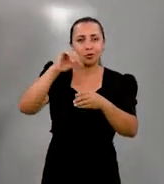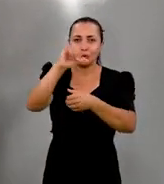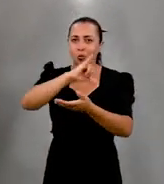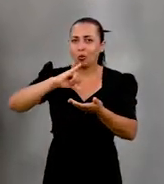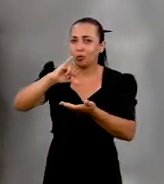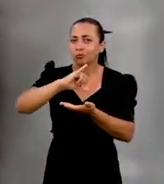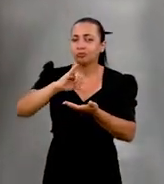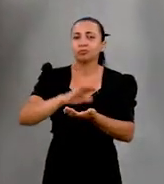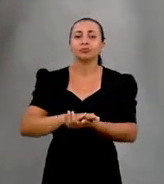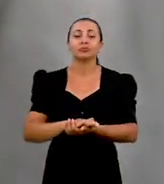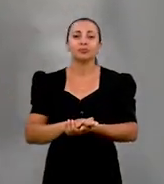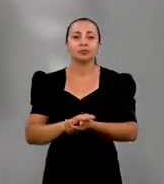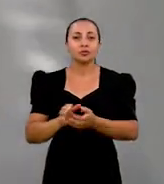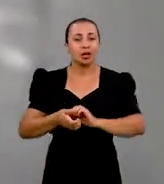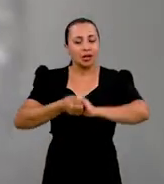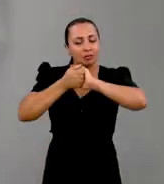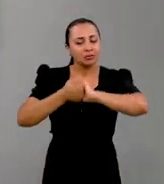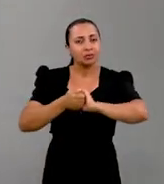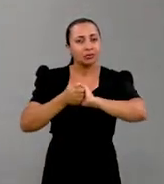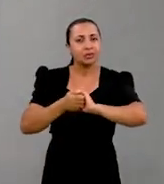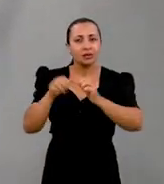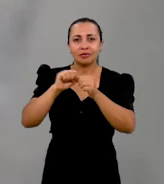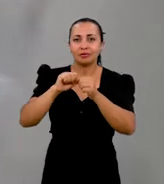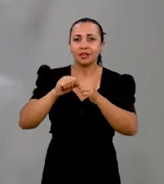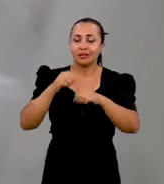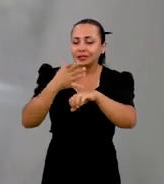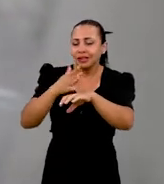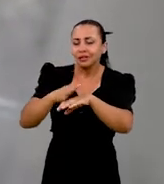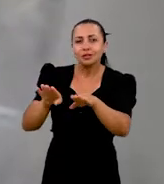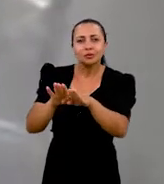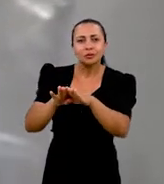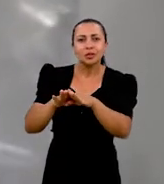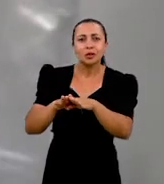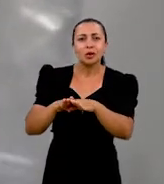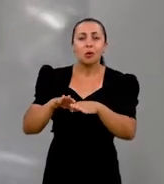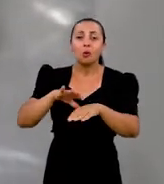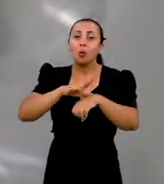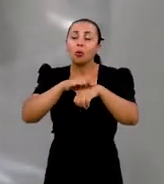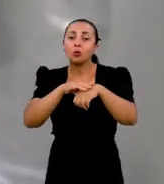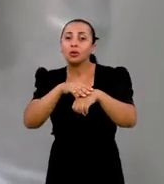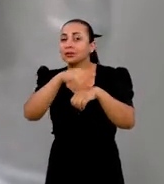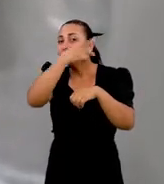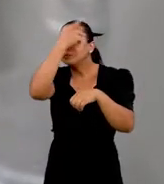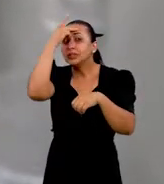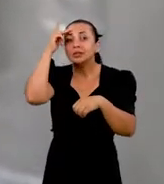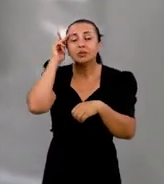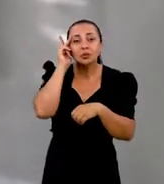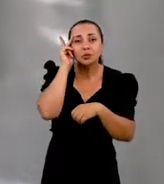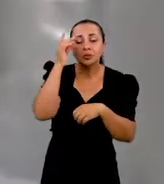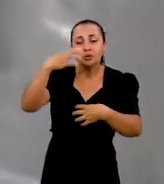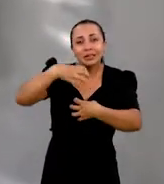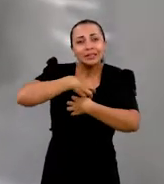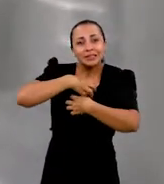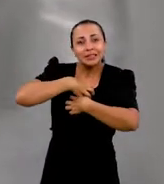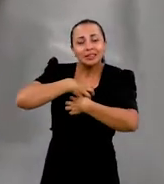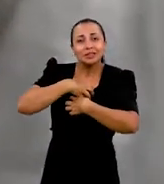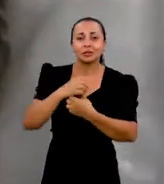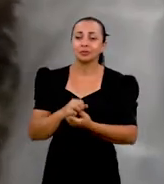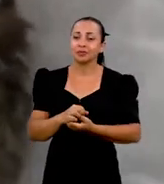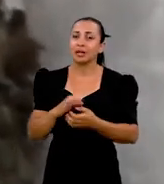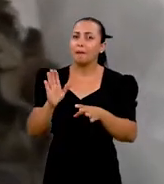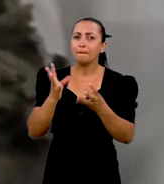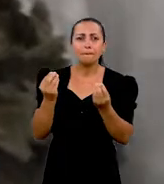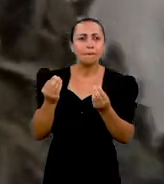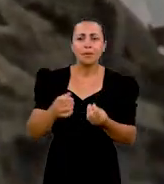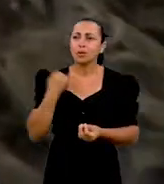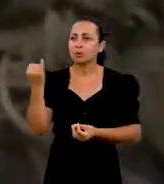óleo. E nessa parceria eles fazem testes também com doenças de humanos, que são muito importantes para